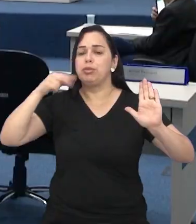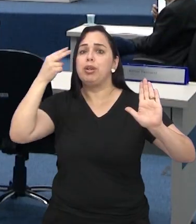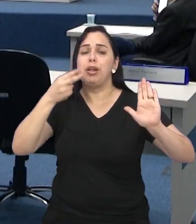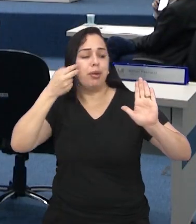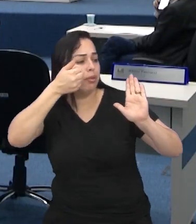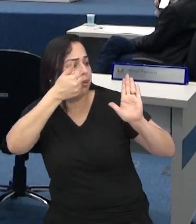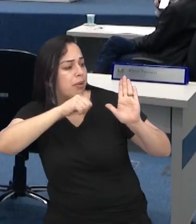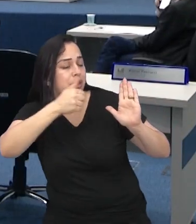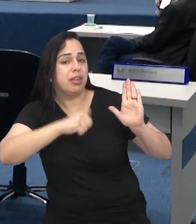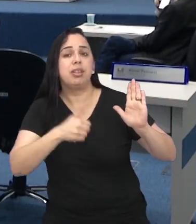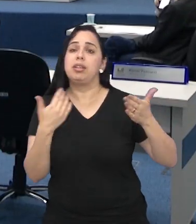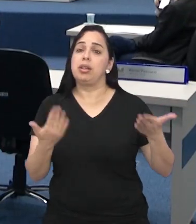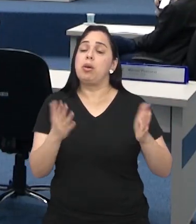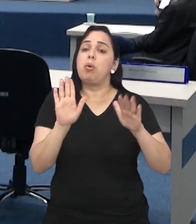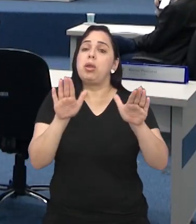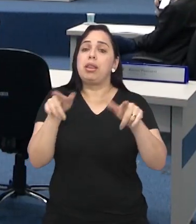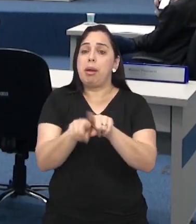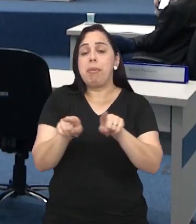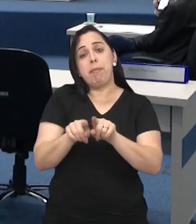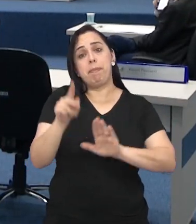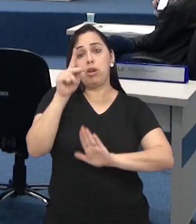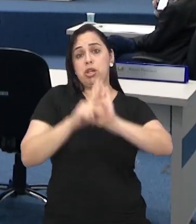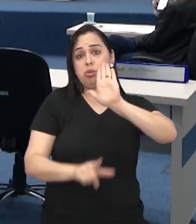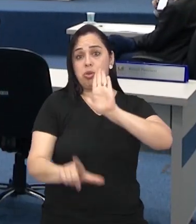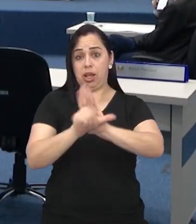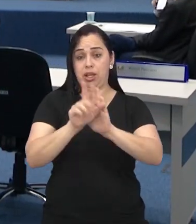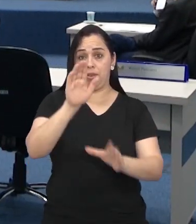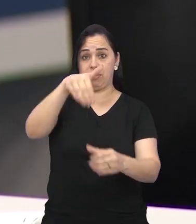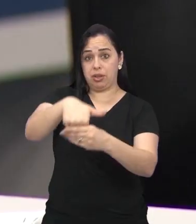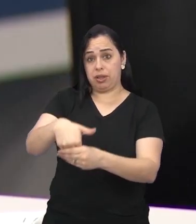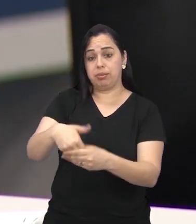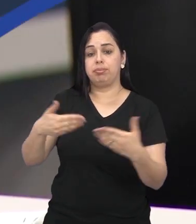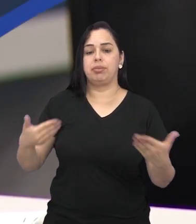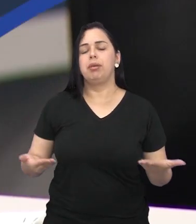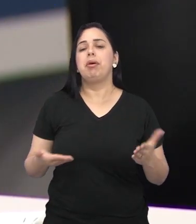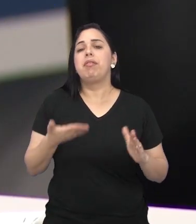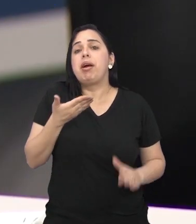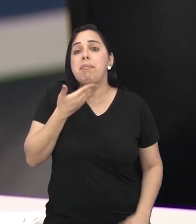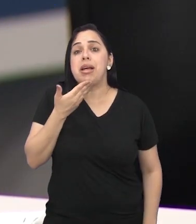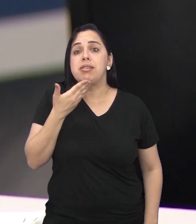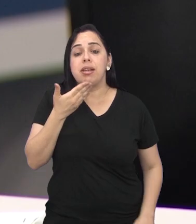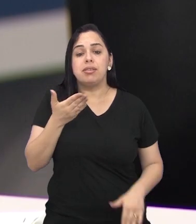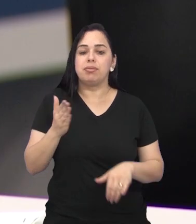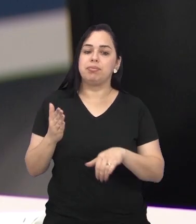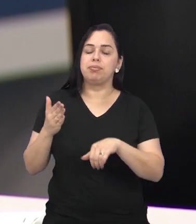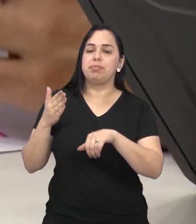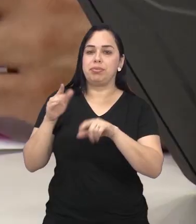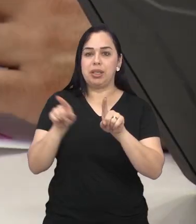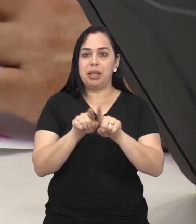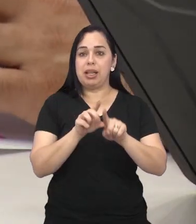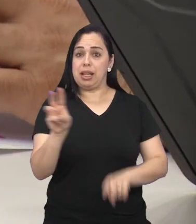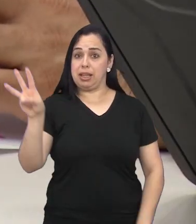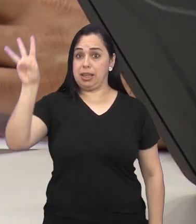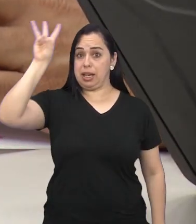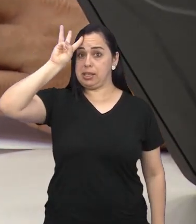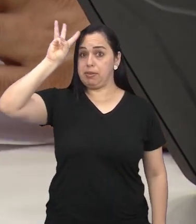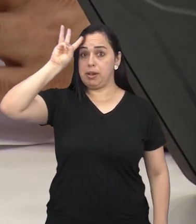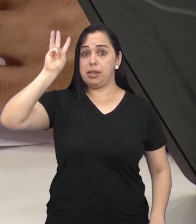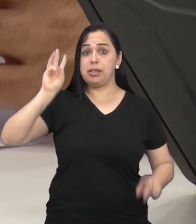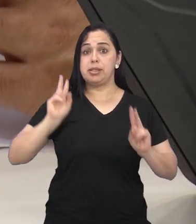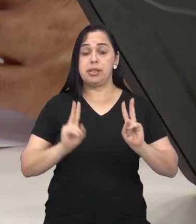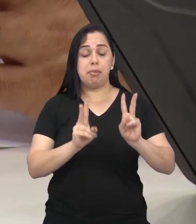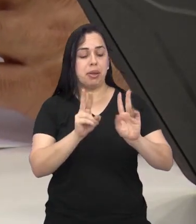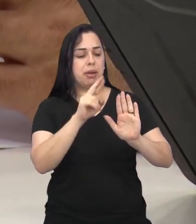vereadores ou projetos de lei que devem ser votados em plenário. Para facilitar o acesso, a pauta de terça-feira, que